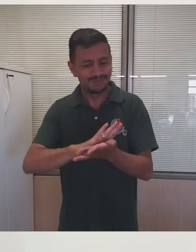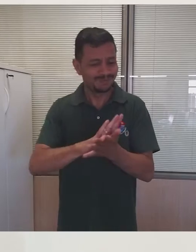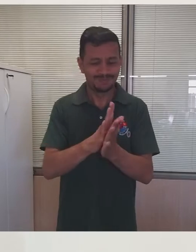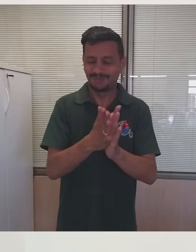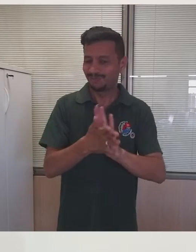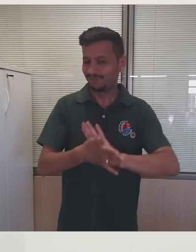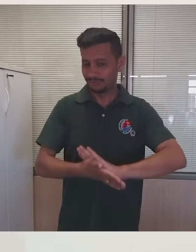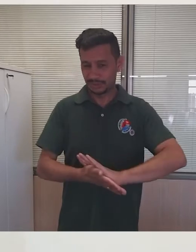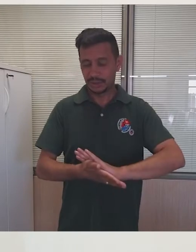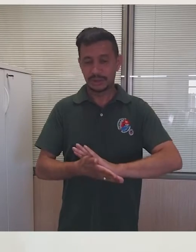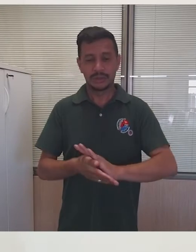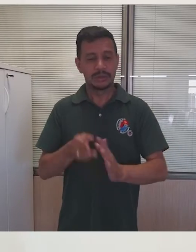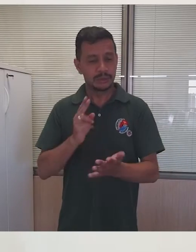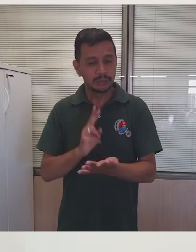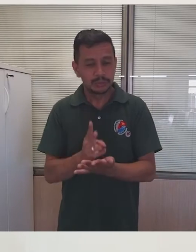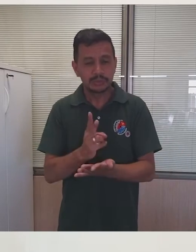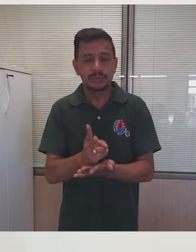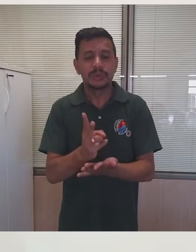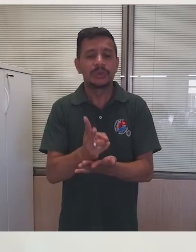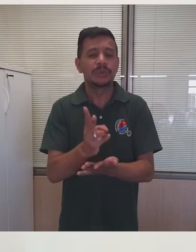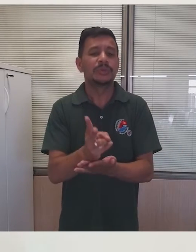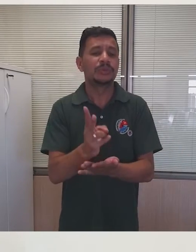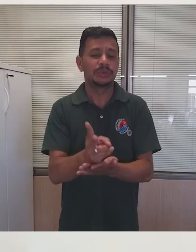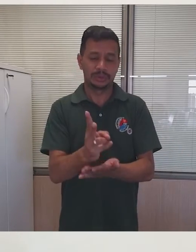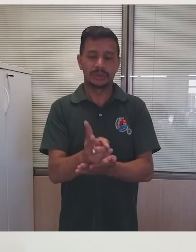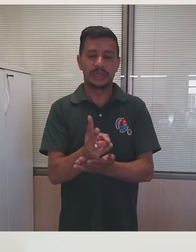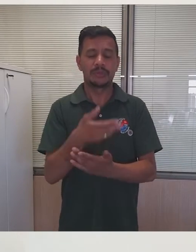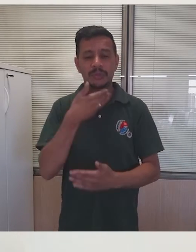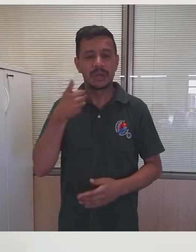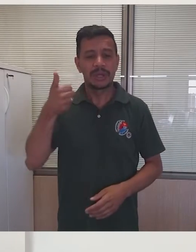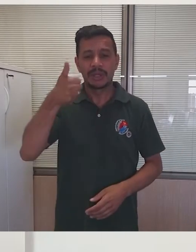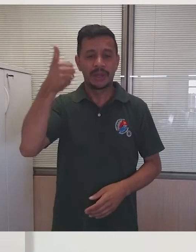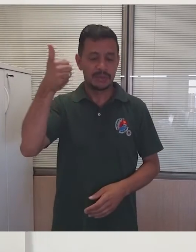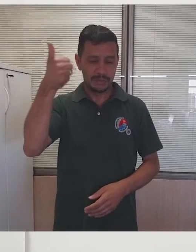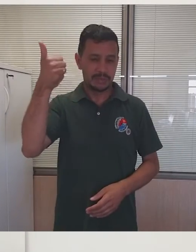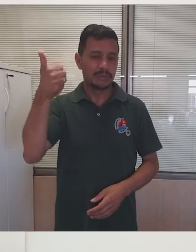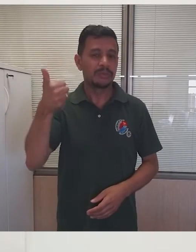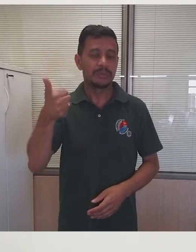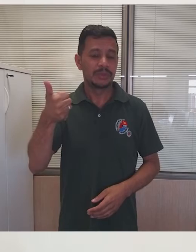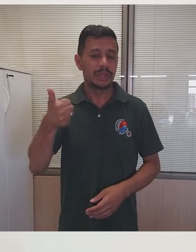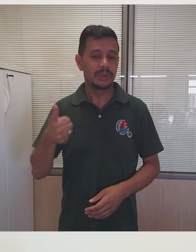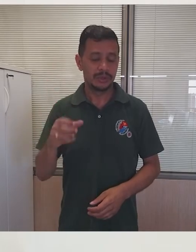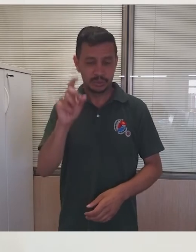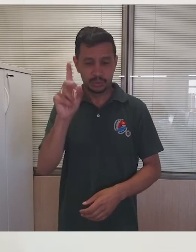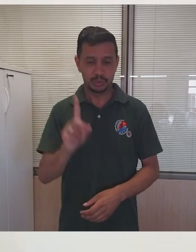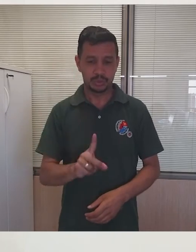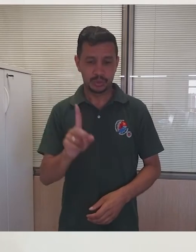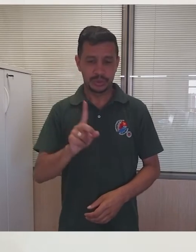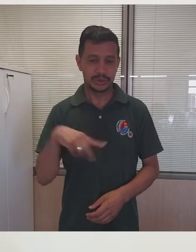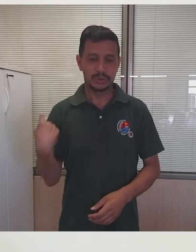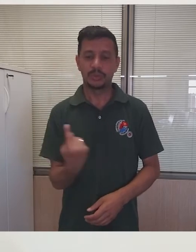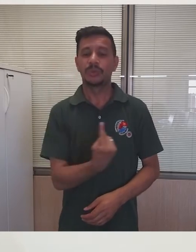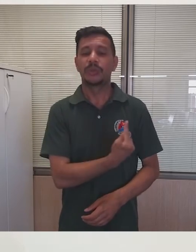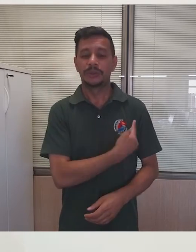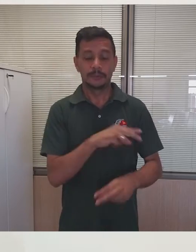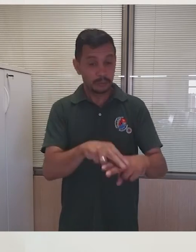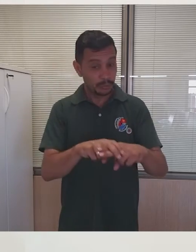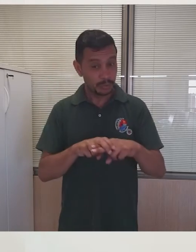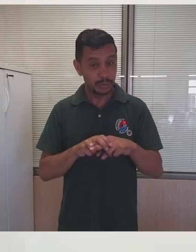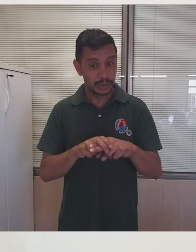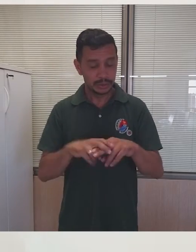terá fim, pois a gente sempre vai estar lutando para melhorar cada vez mais os nossos direitos.